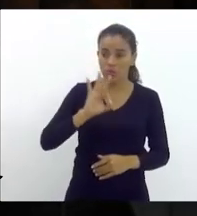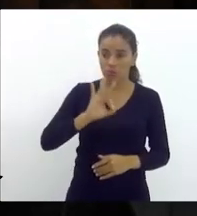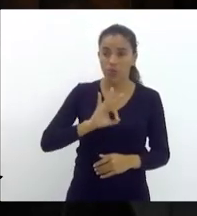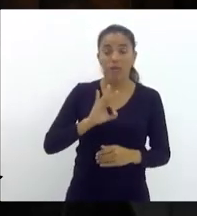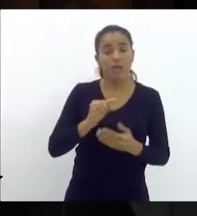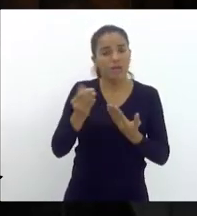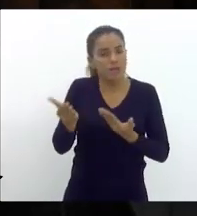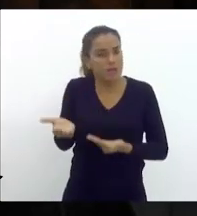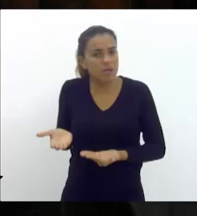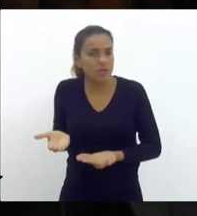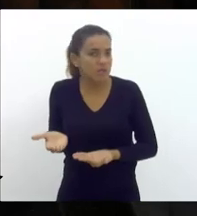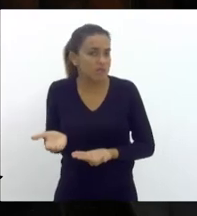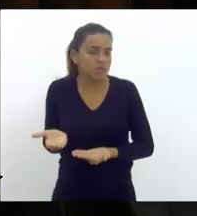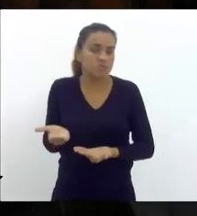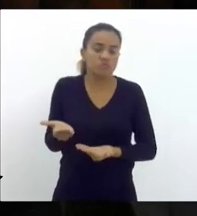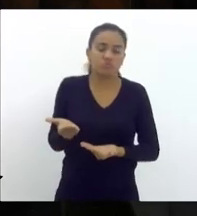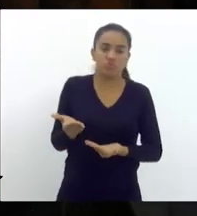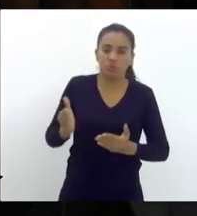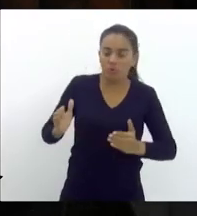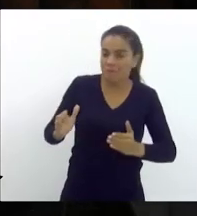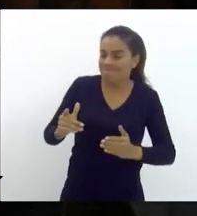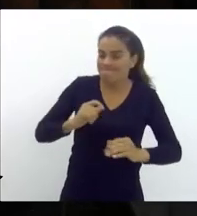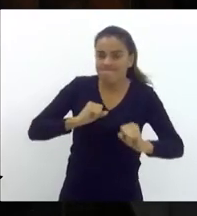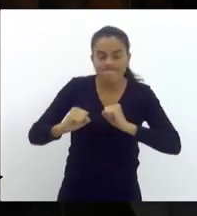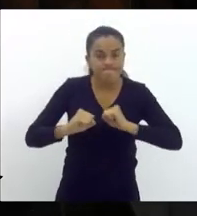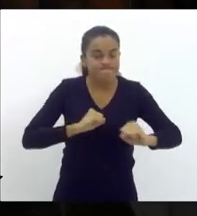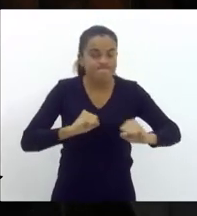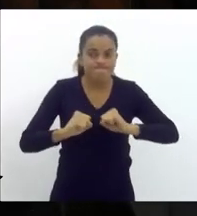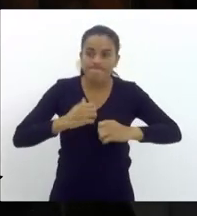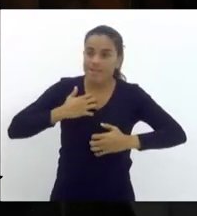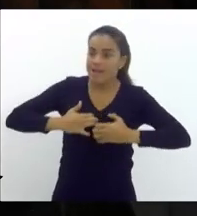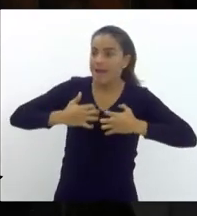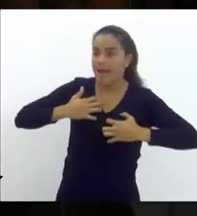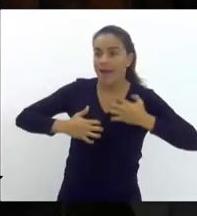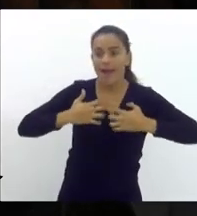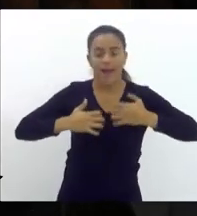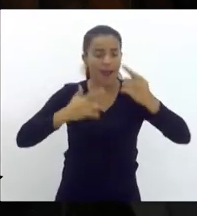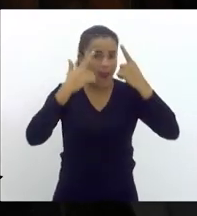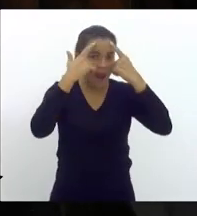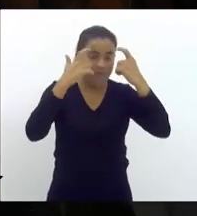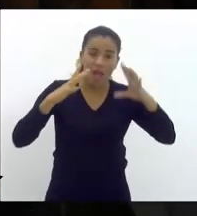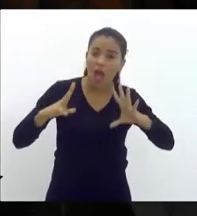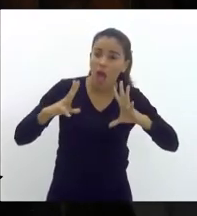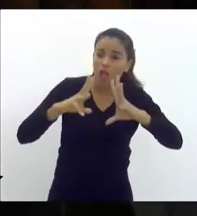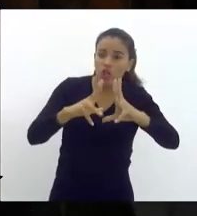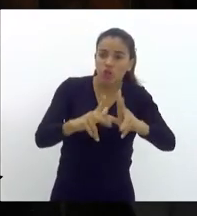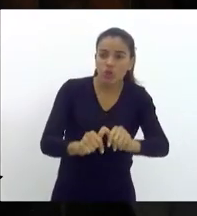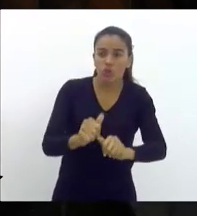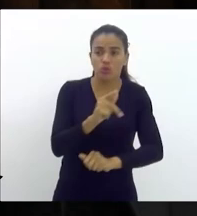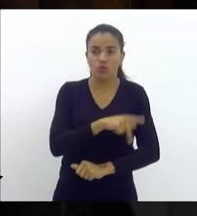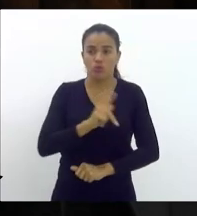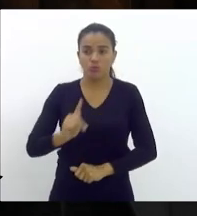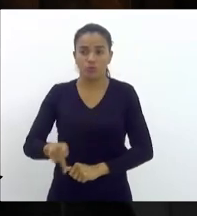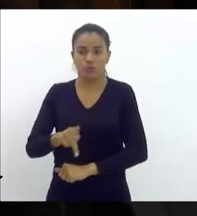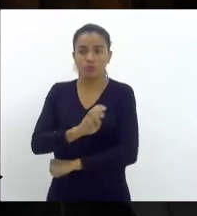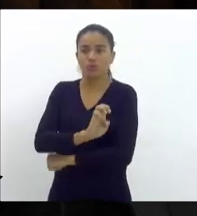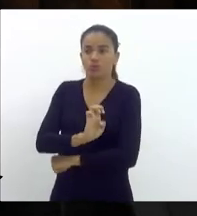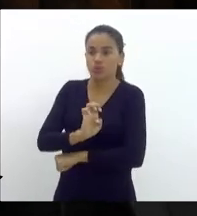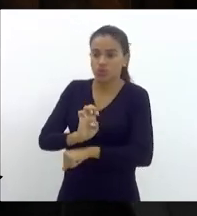trouxe uma grande revolta a todo o magistério do Estado do Rio de Janeiro